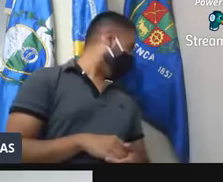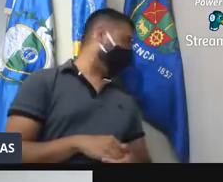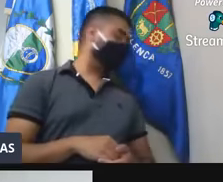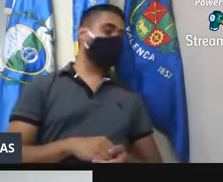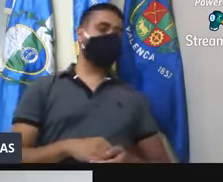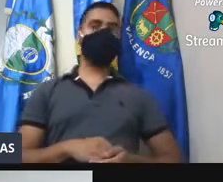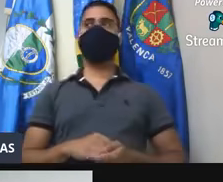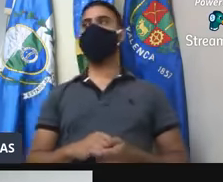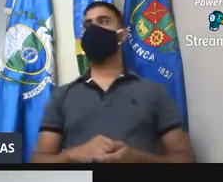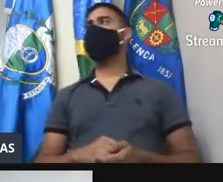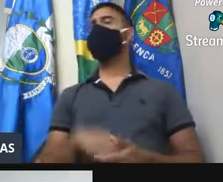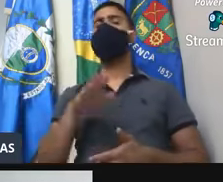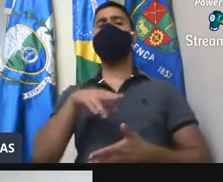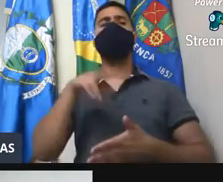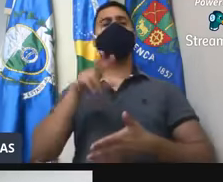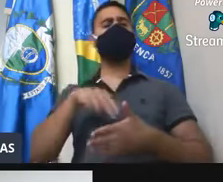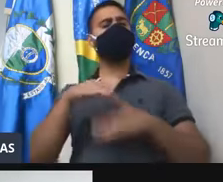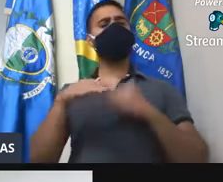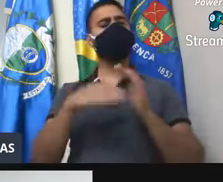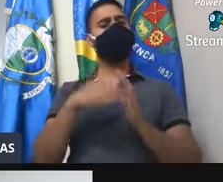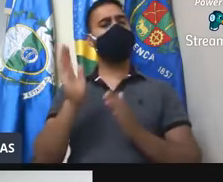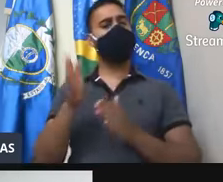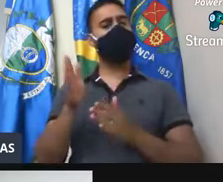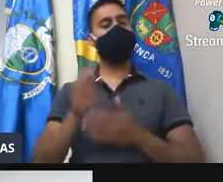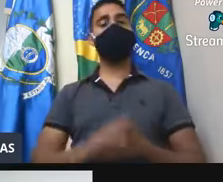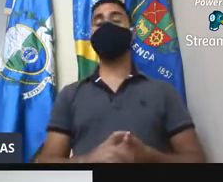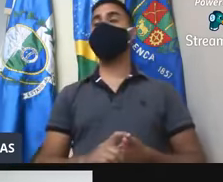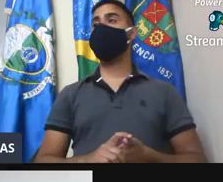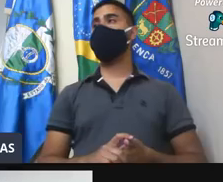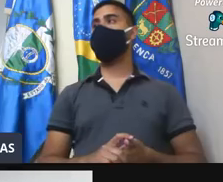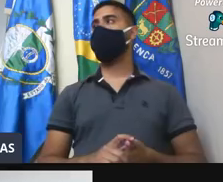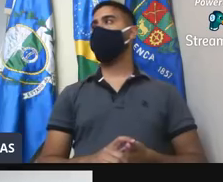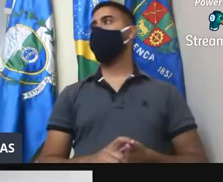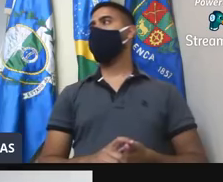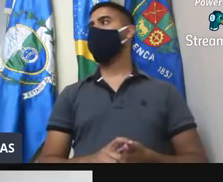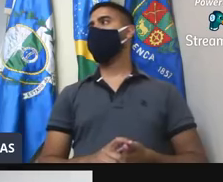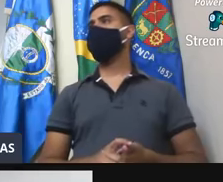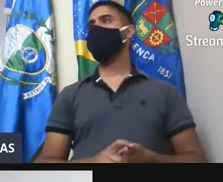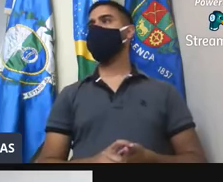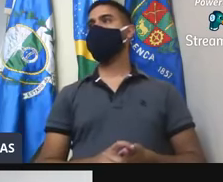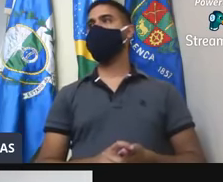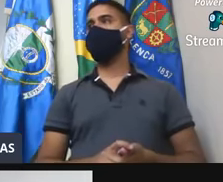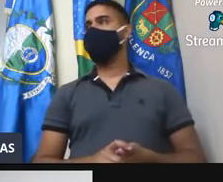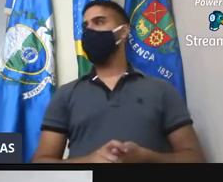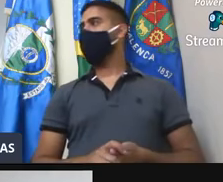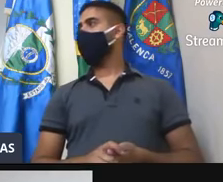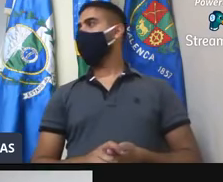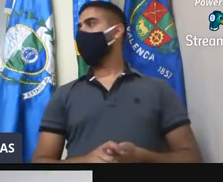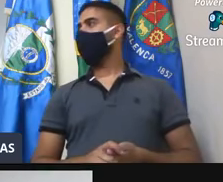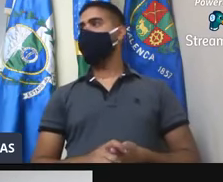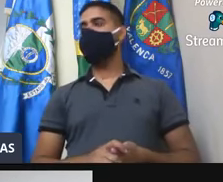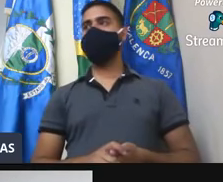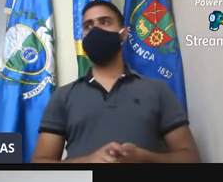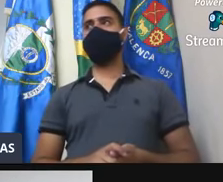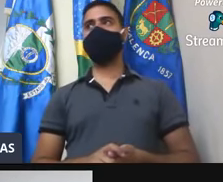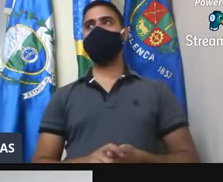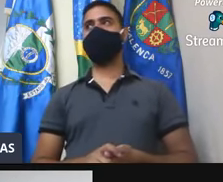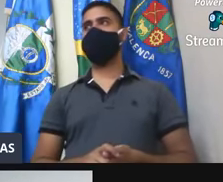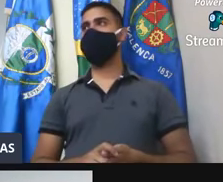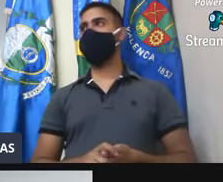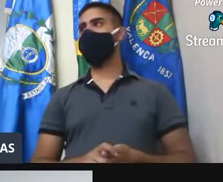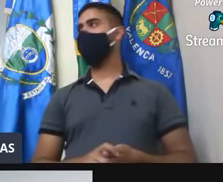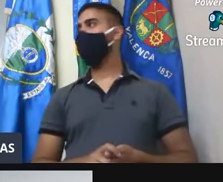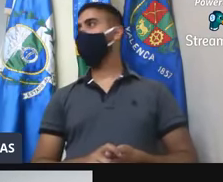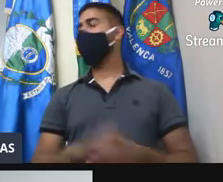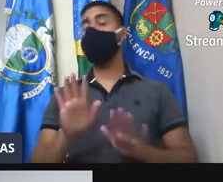dito, todas as indicações foram lindas da noite de hoje. após a leitura e o deferimento, as